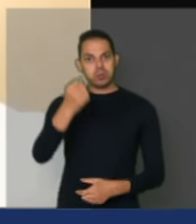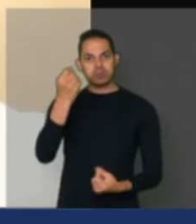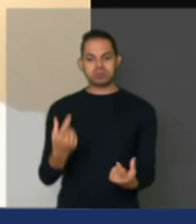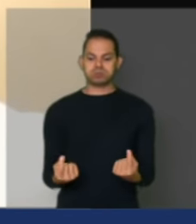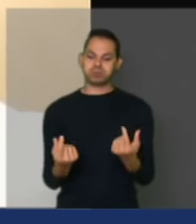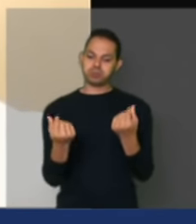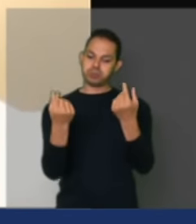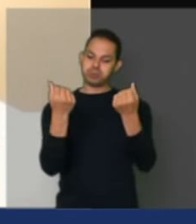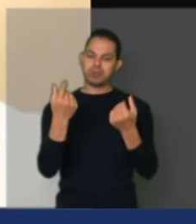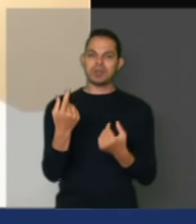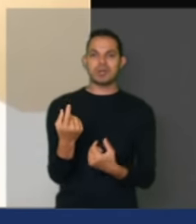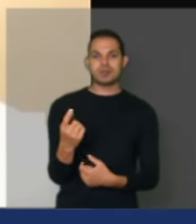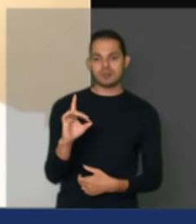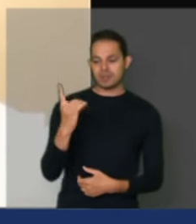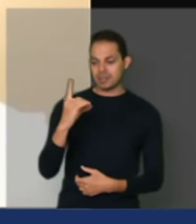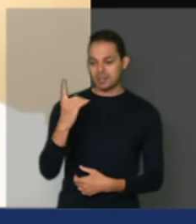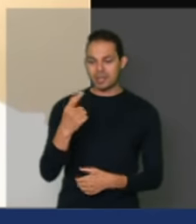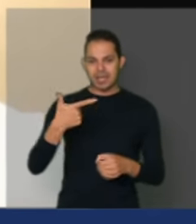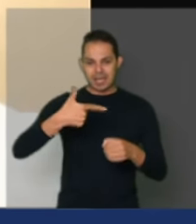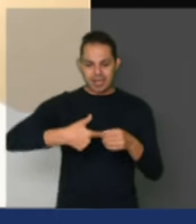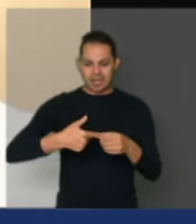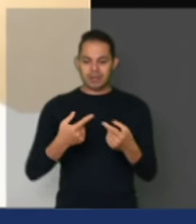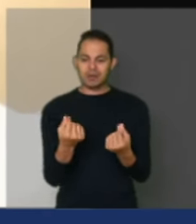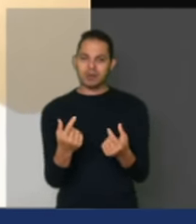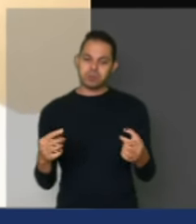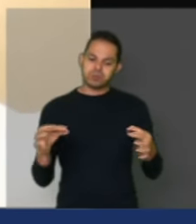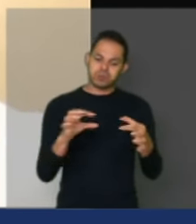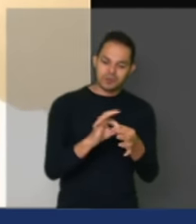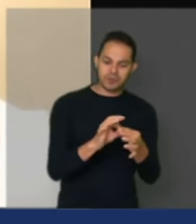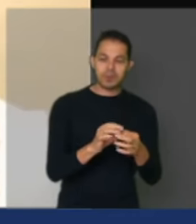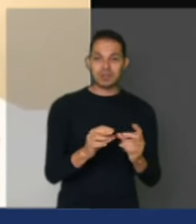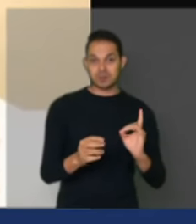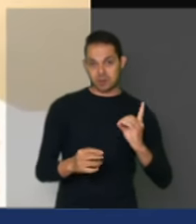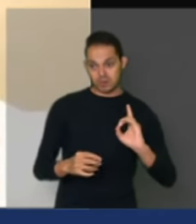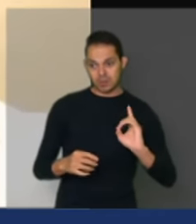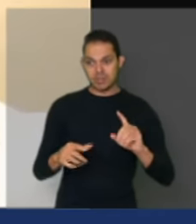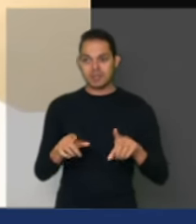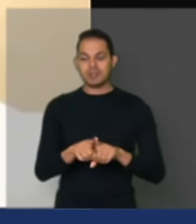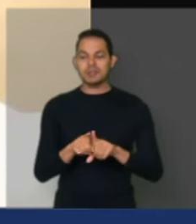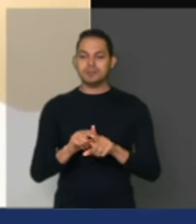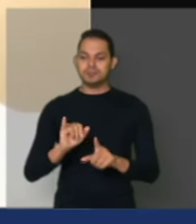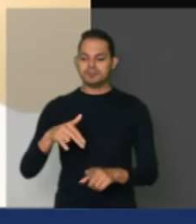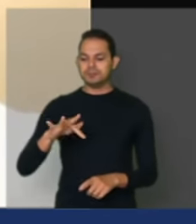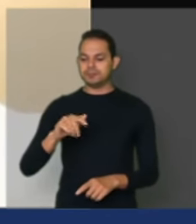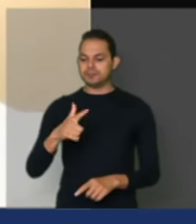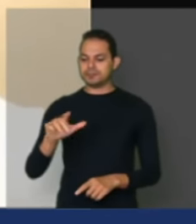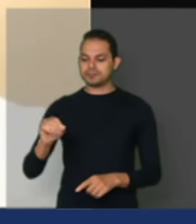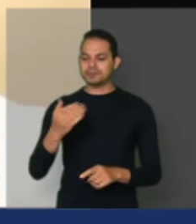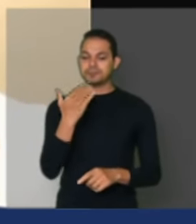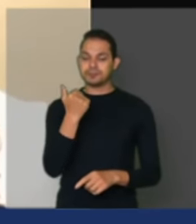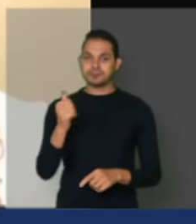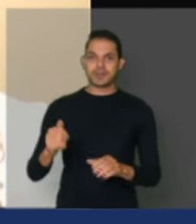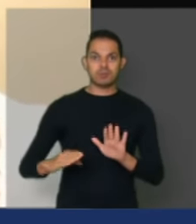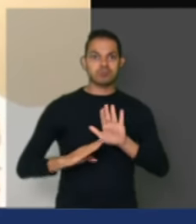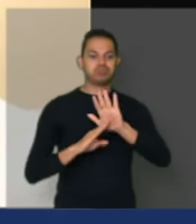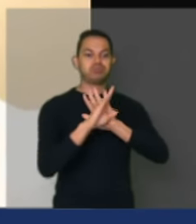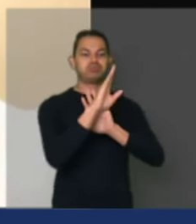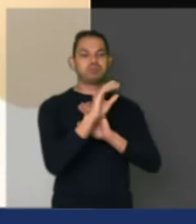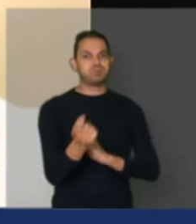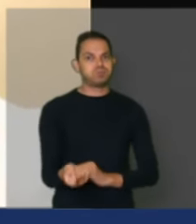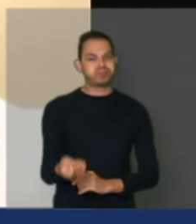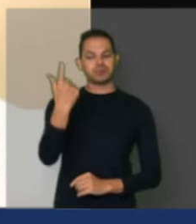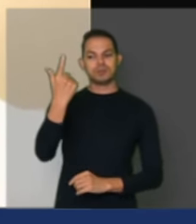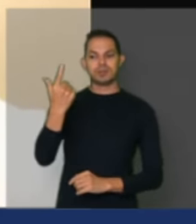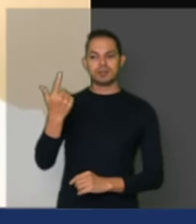dolarizada, com o preço dos combustíveis vinculados ao dólar, aumentando a inflação dos alimentos no Brasil. Isso é um escândalo.